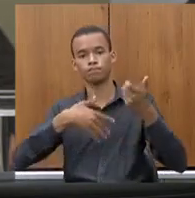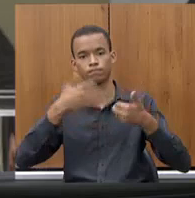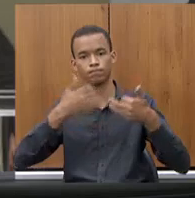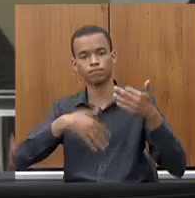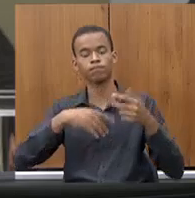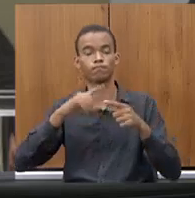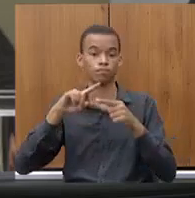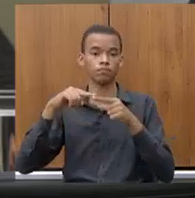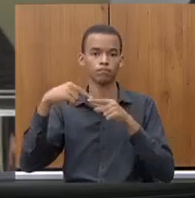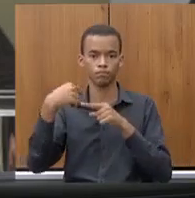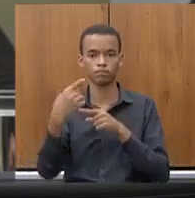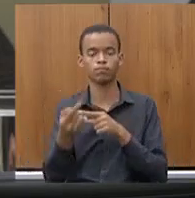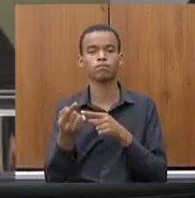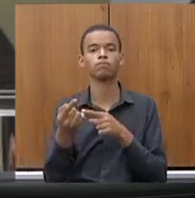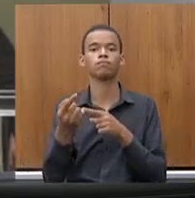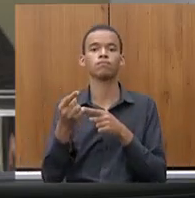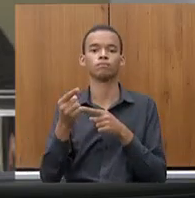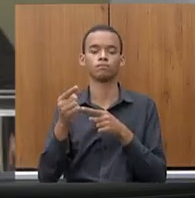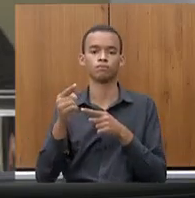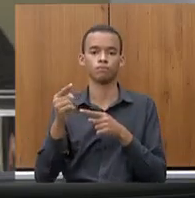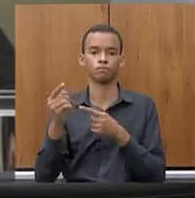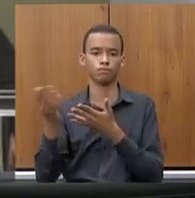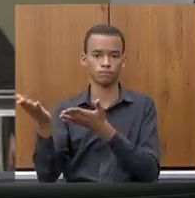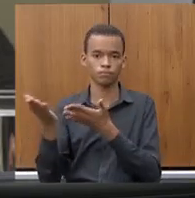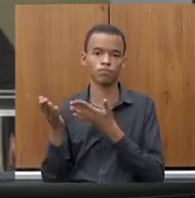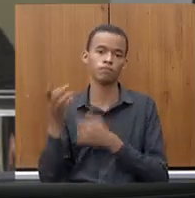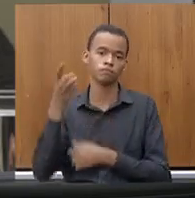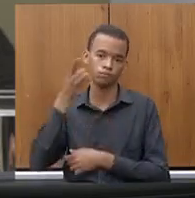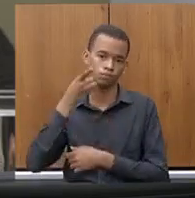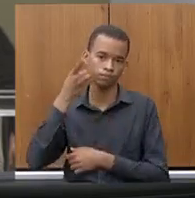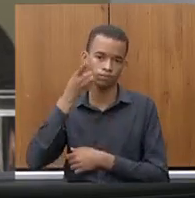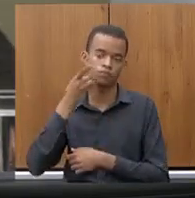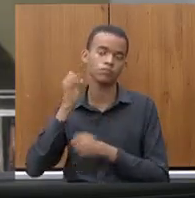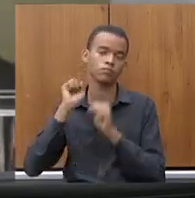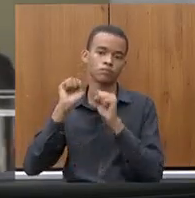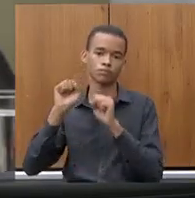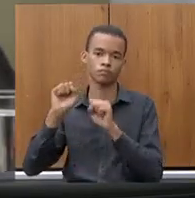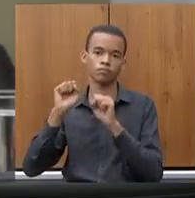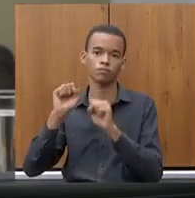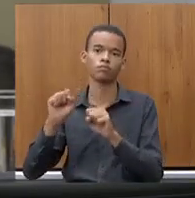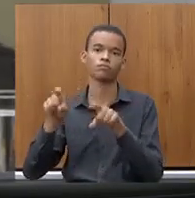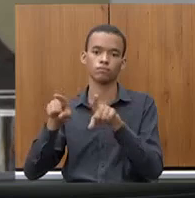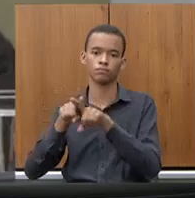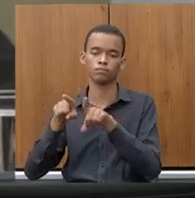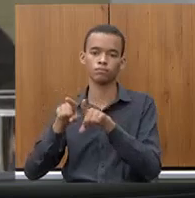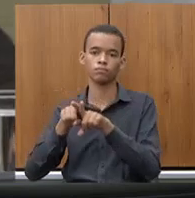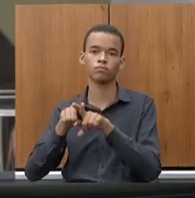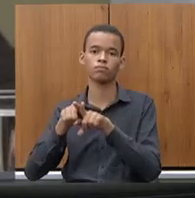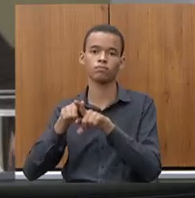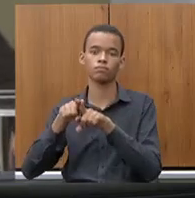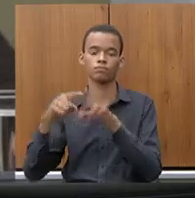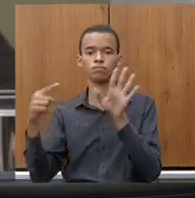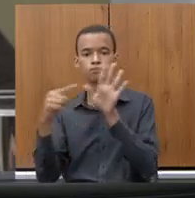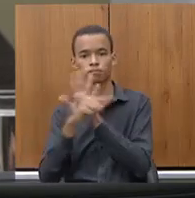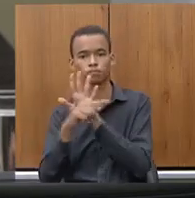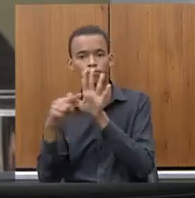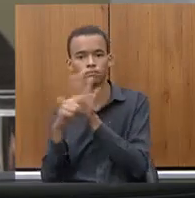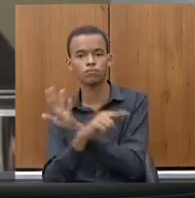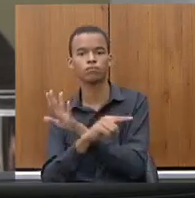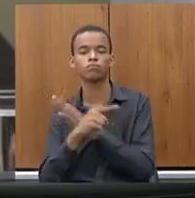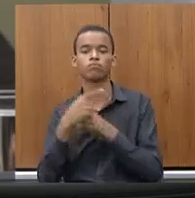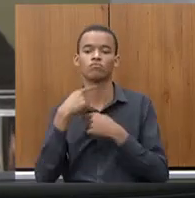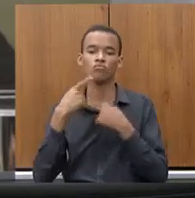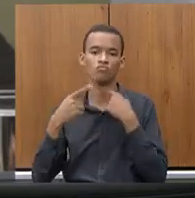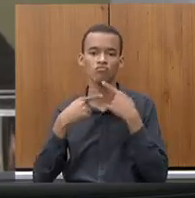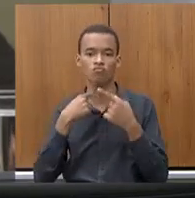posteriormente passo também as deputadas presentes para que façam as perguntas e tirem as